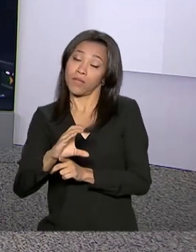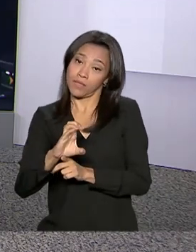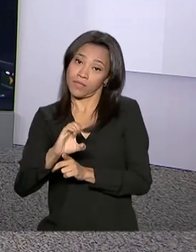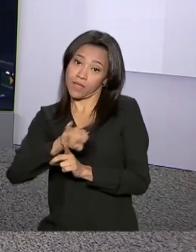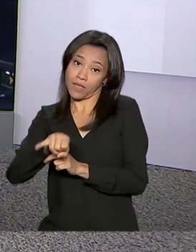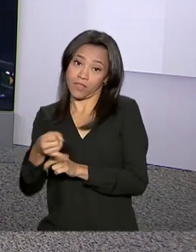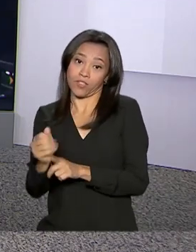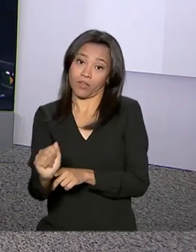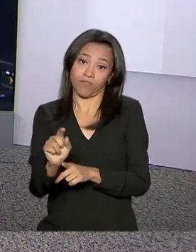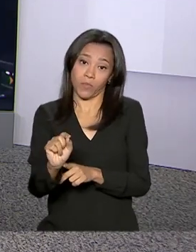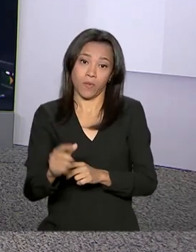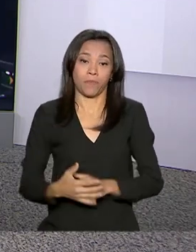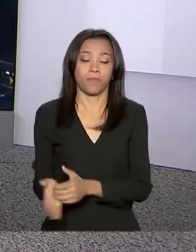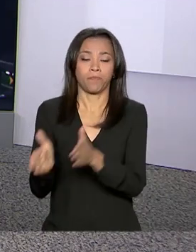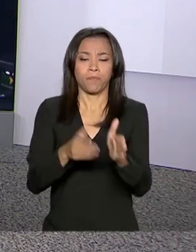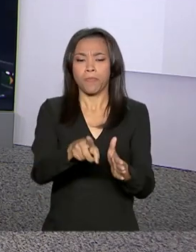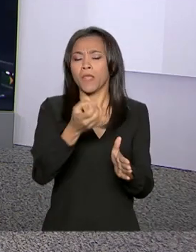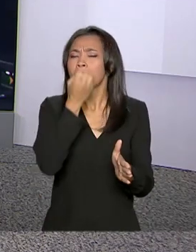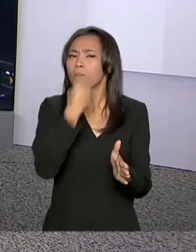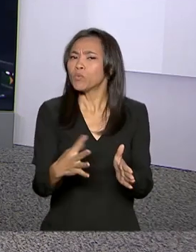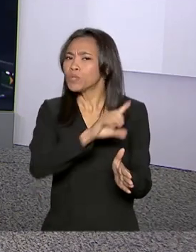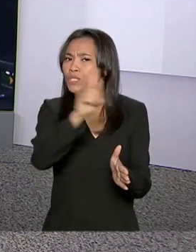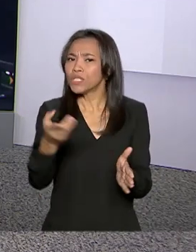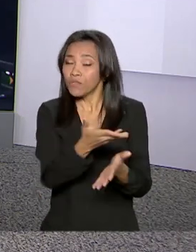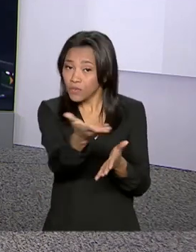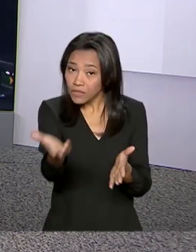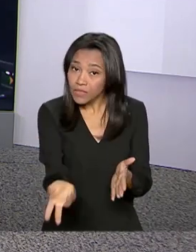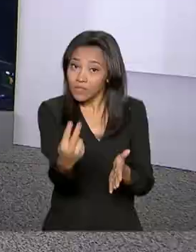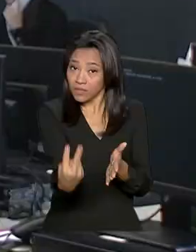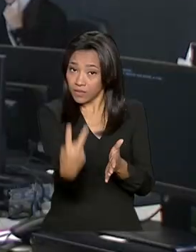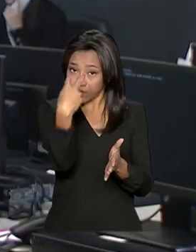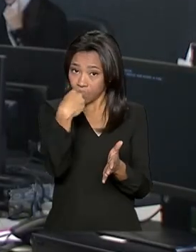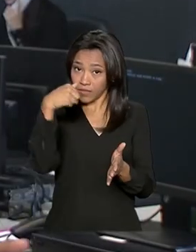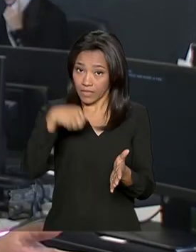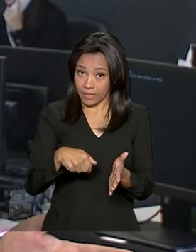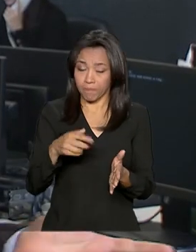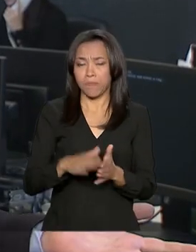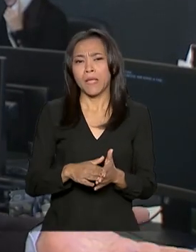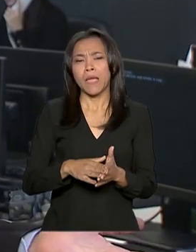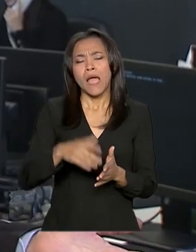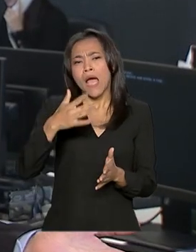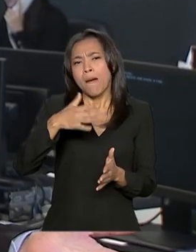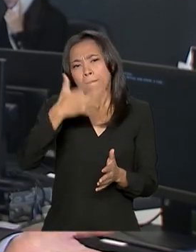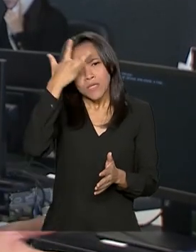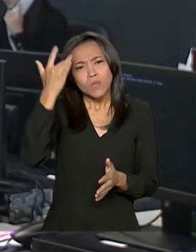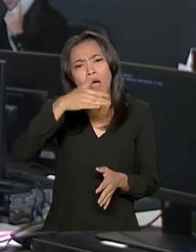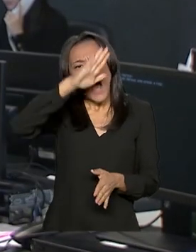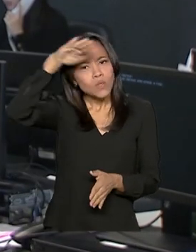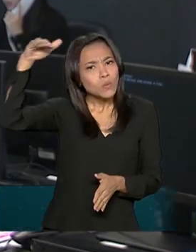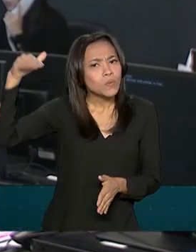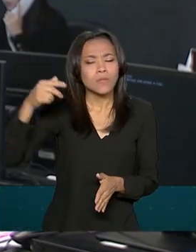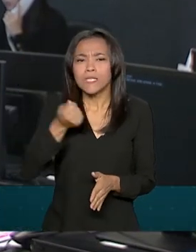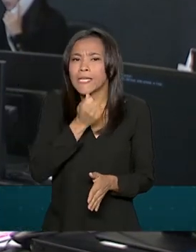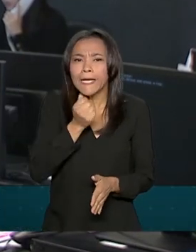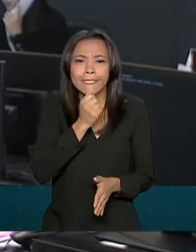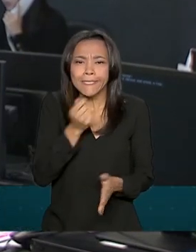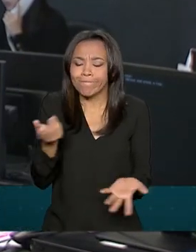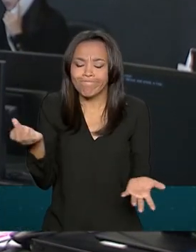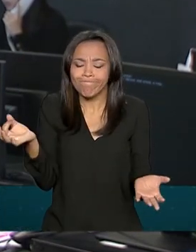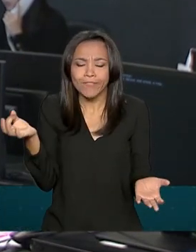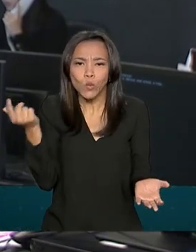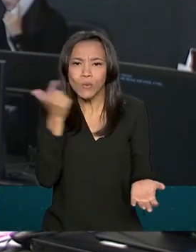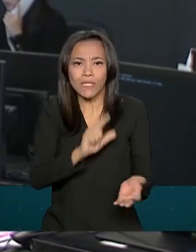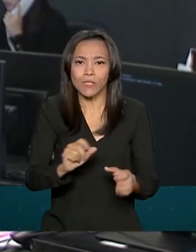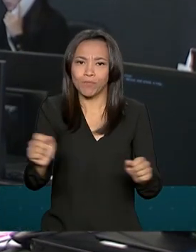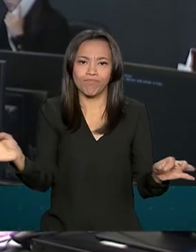Bom dia, Mara. Bom dia a você que acompanha o Brasil em Dia. O adultos que por algum motivo não conseguiram terminar o